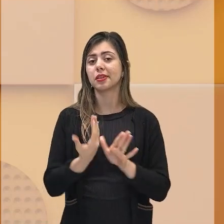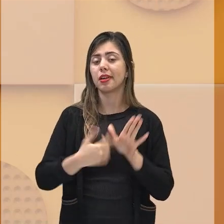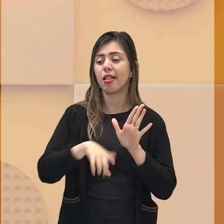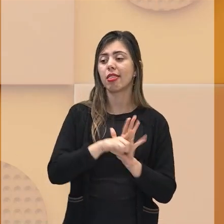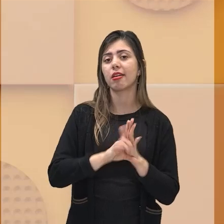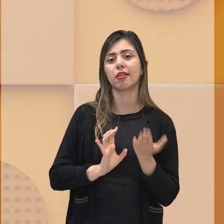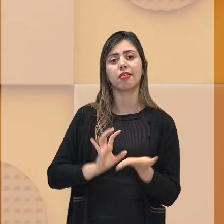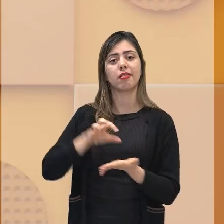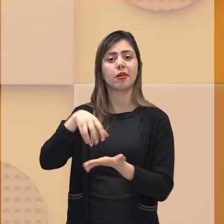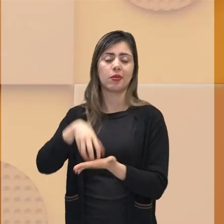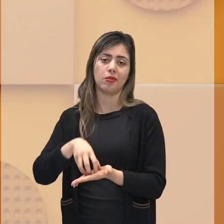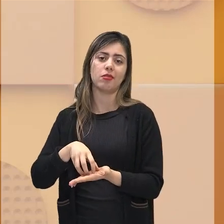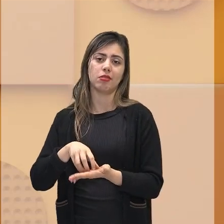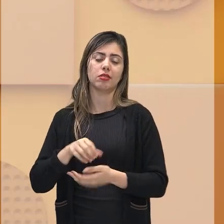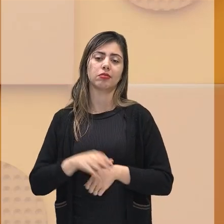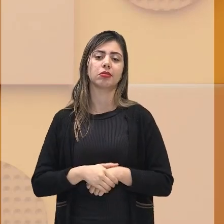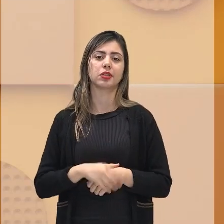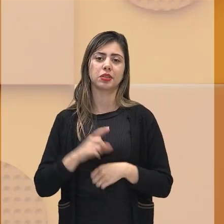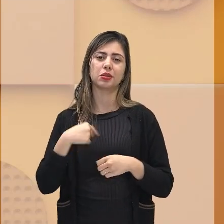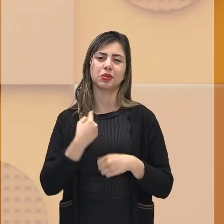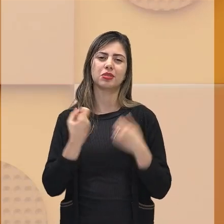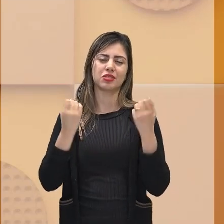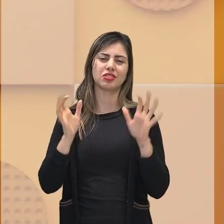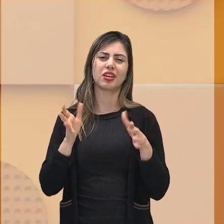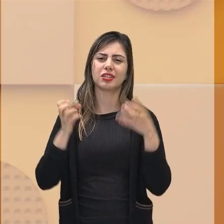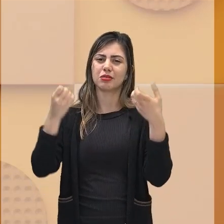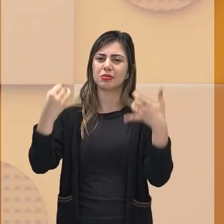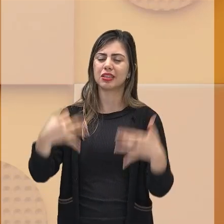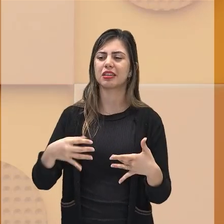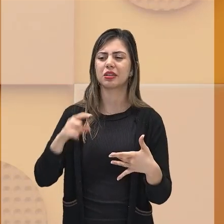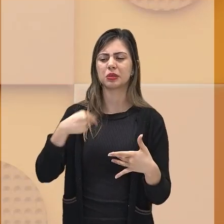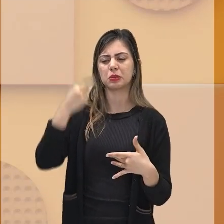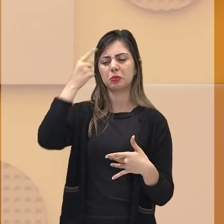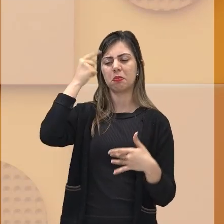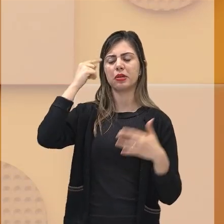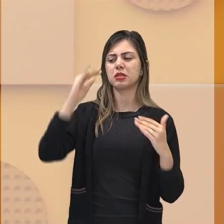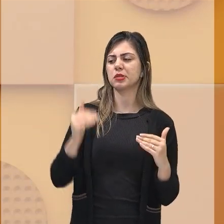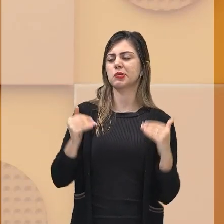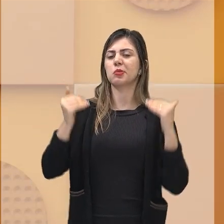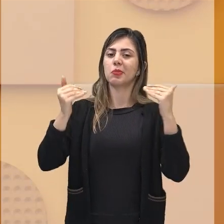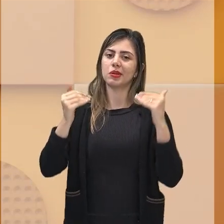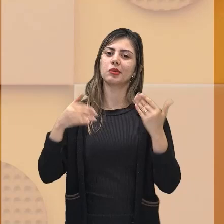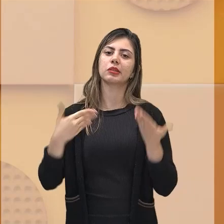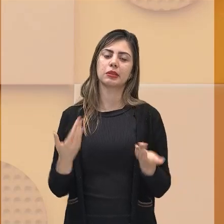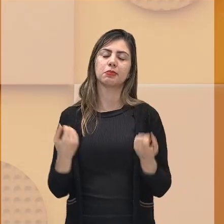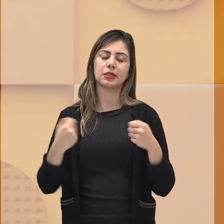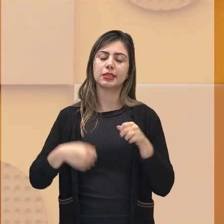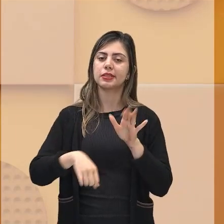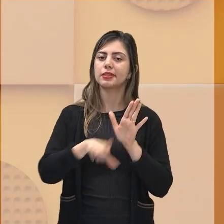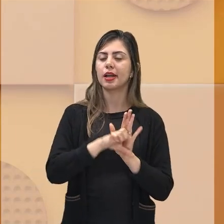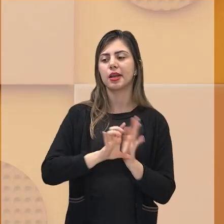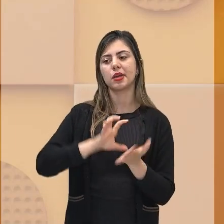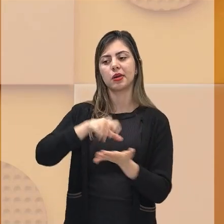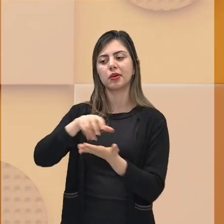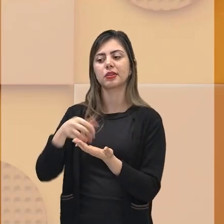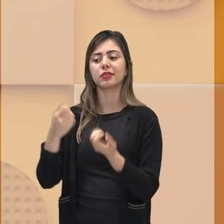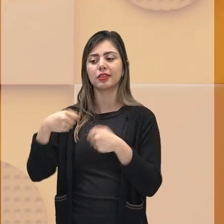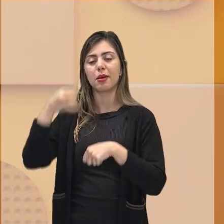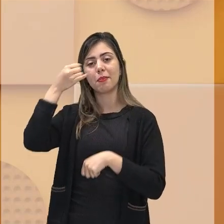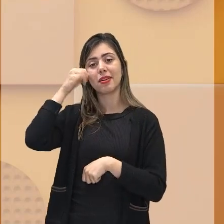motivos relacionados à questão de sentimentos de superioridade, são necessárias leis e outras formas de prevenir